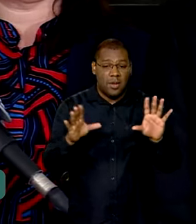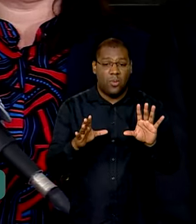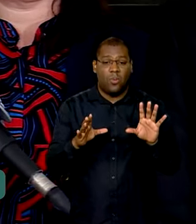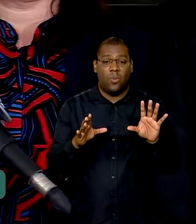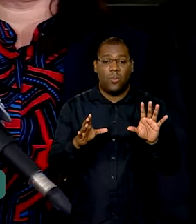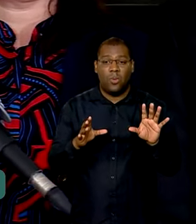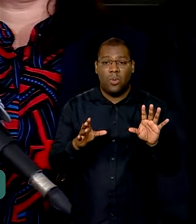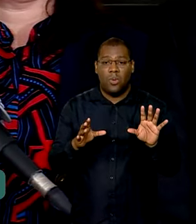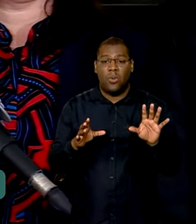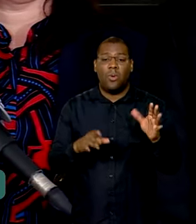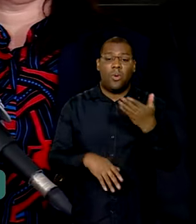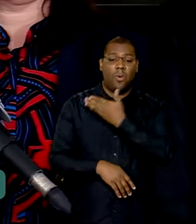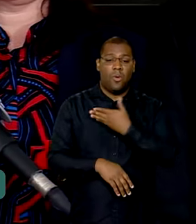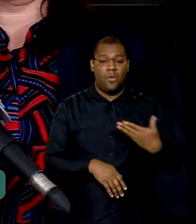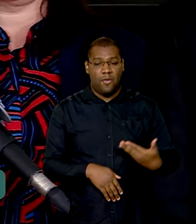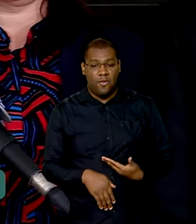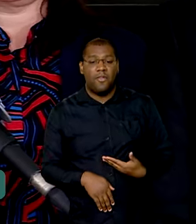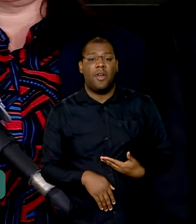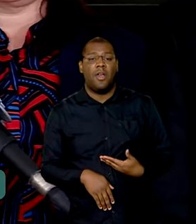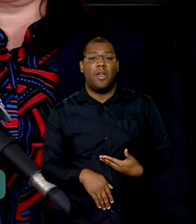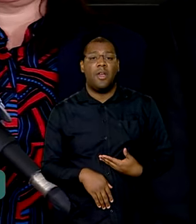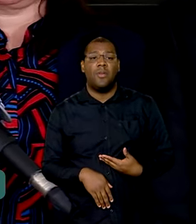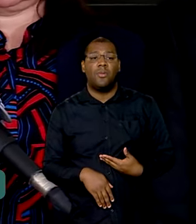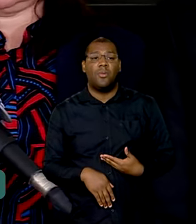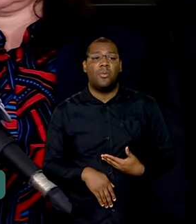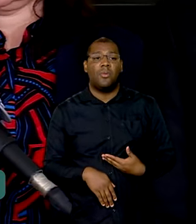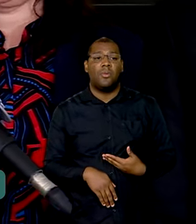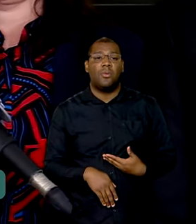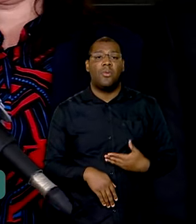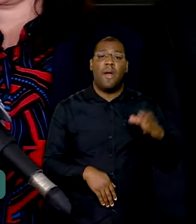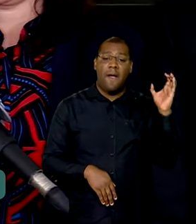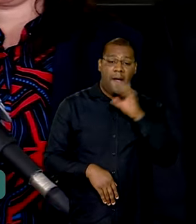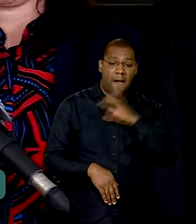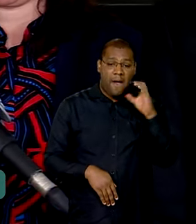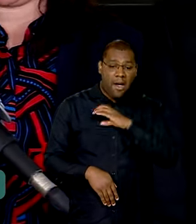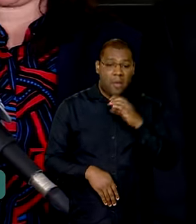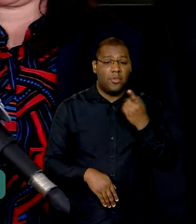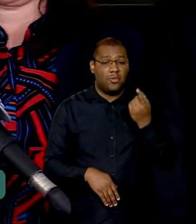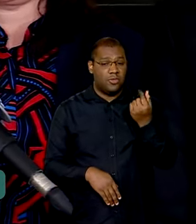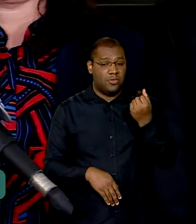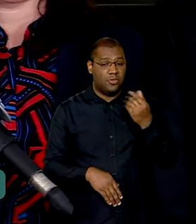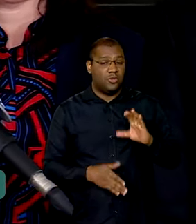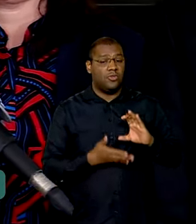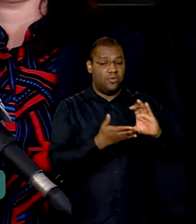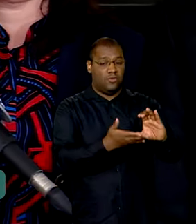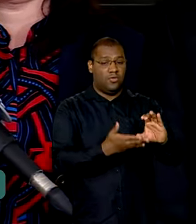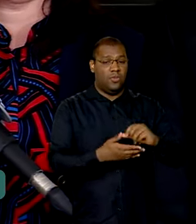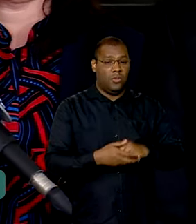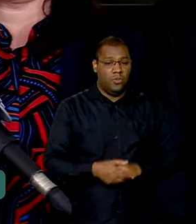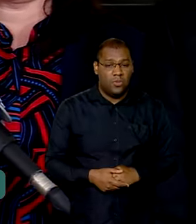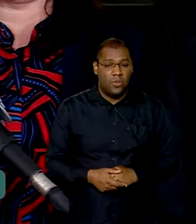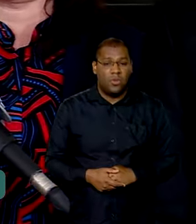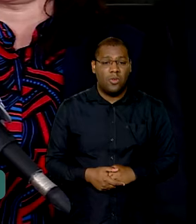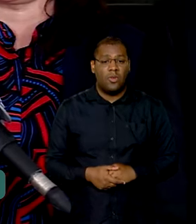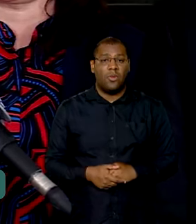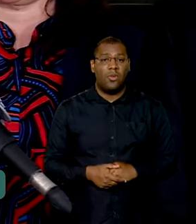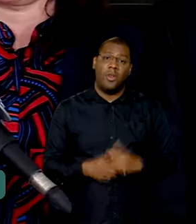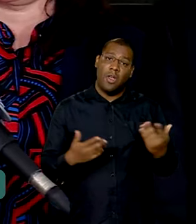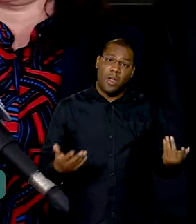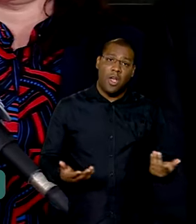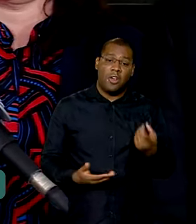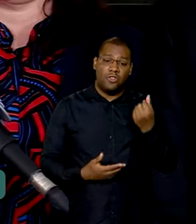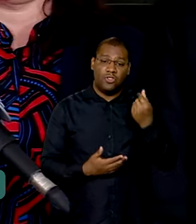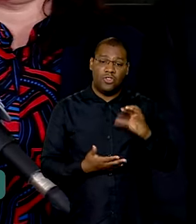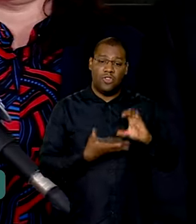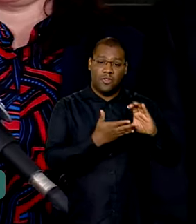governo a antecipar o empenho e pagamento dessas emendorções especiais, somadas da cerca de um bilhão e